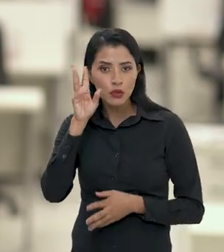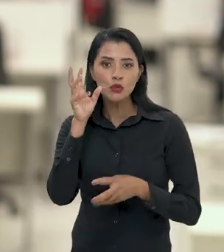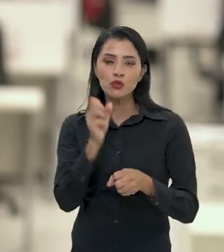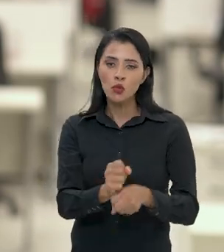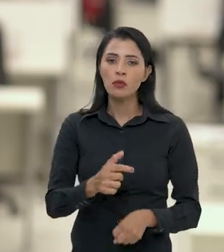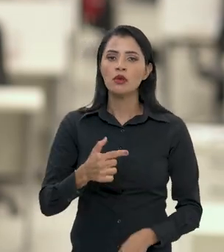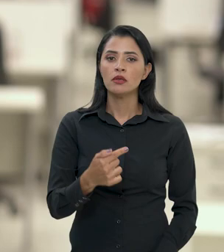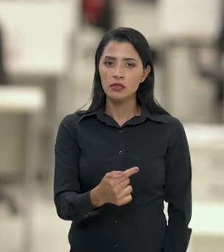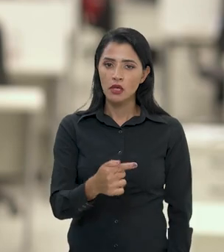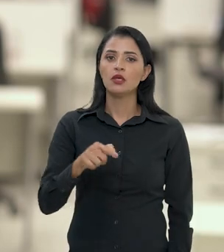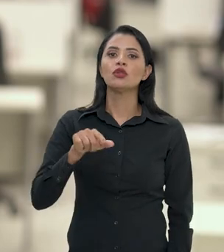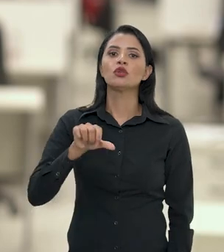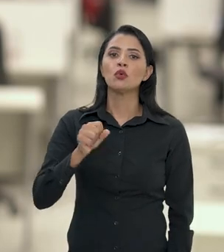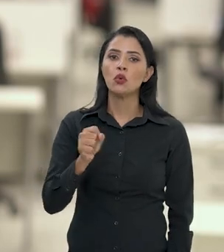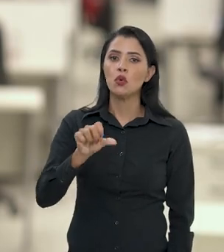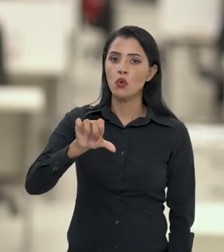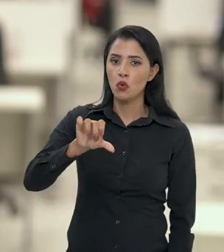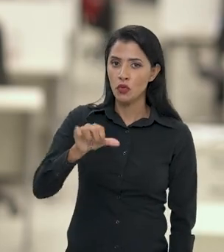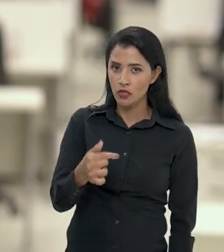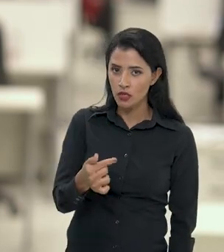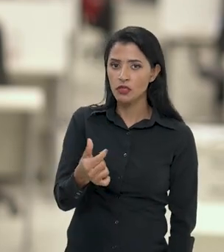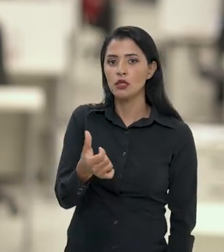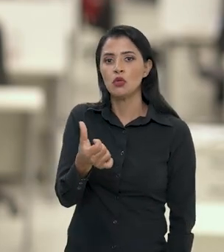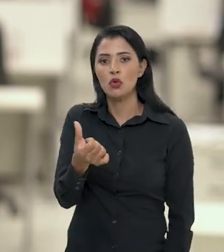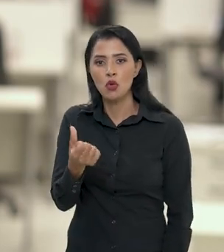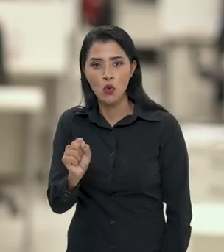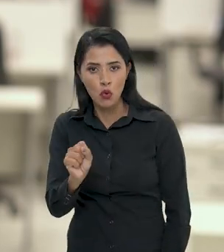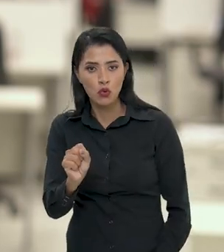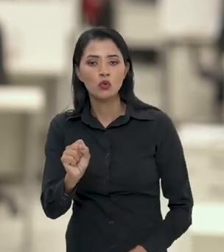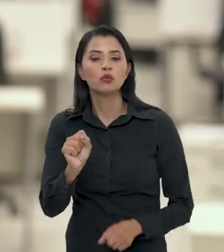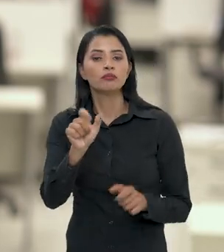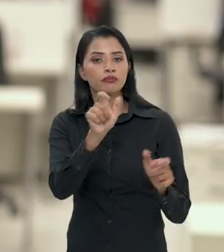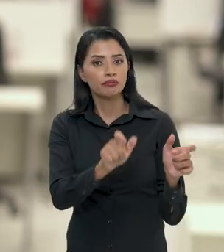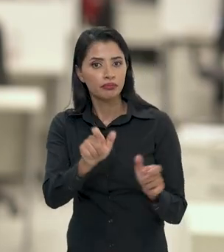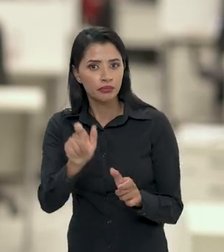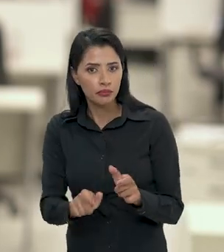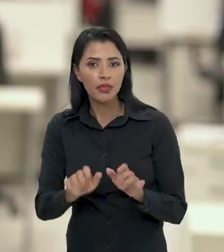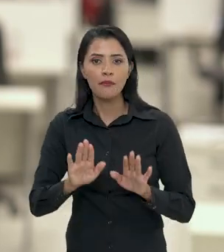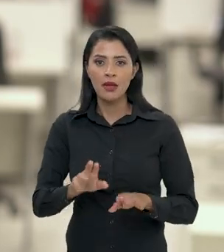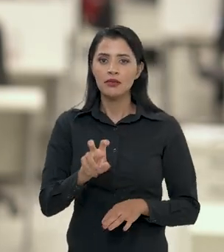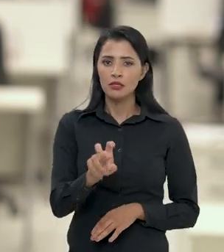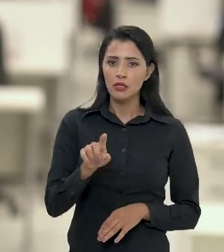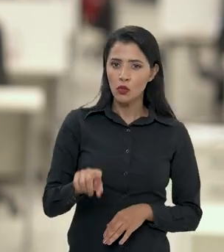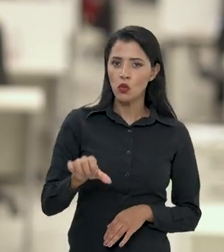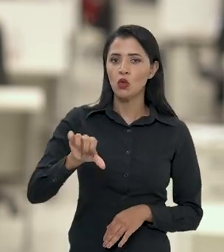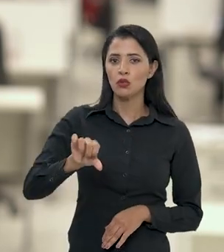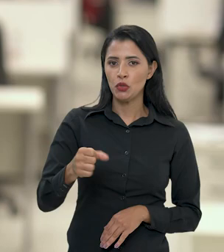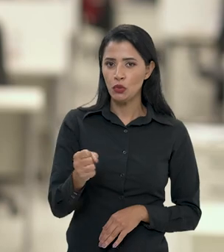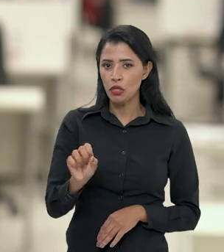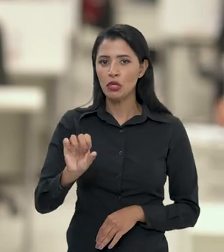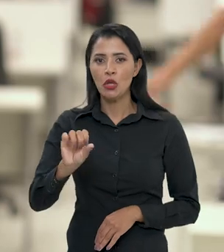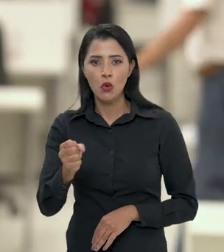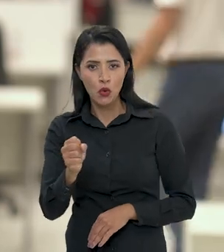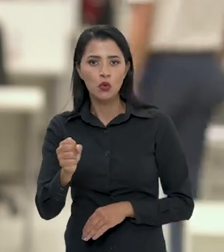terça-feira. Ao todo, são 7.868 atletas, sendo 5